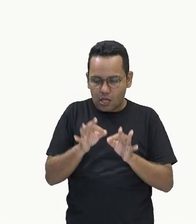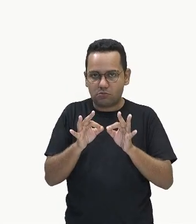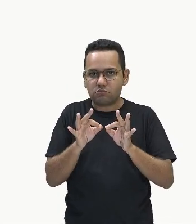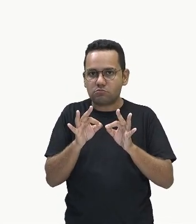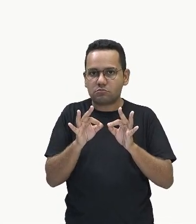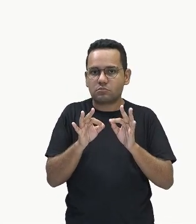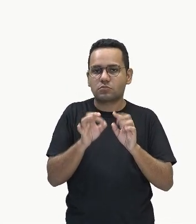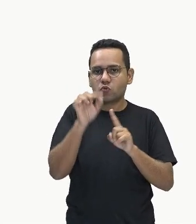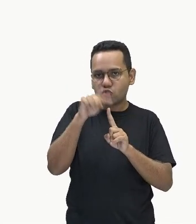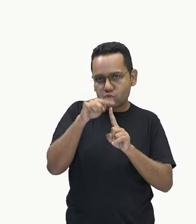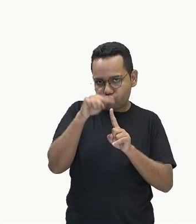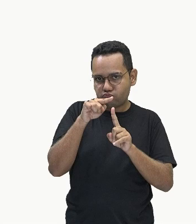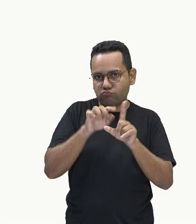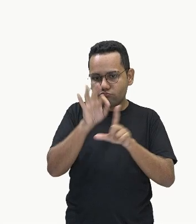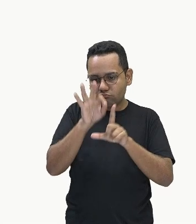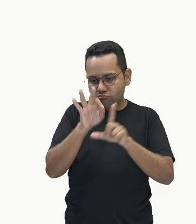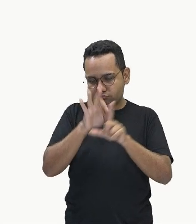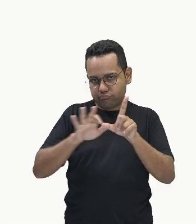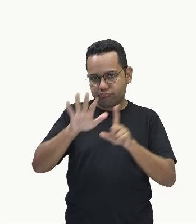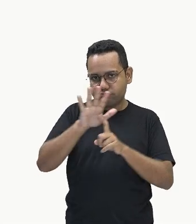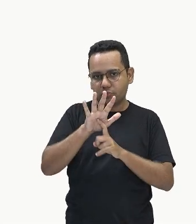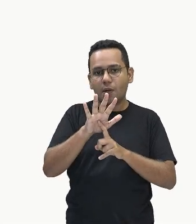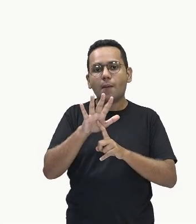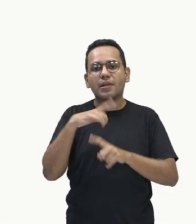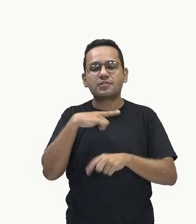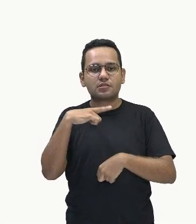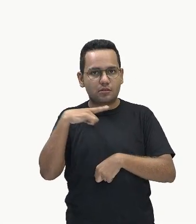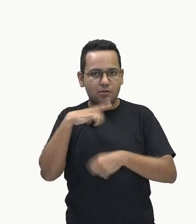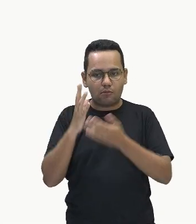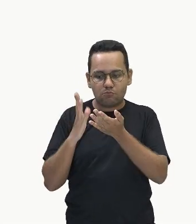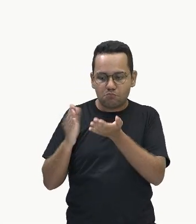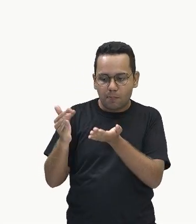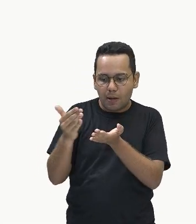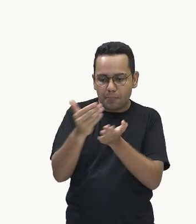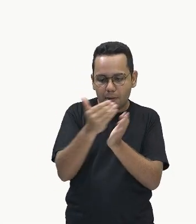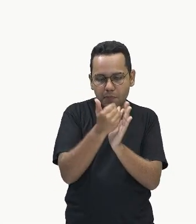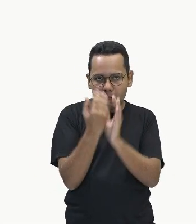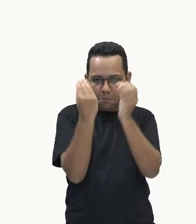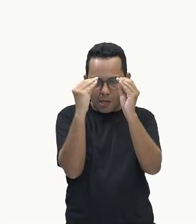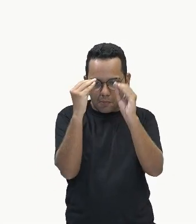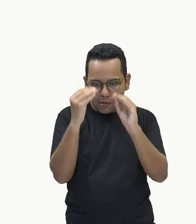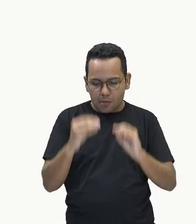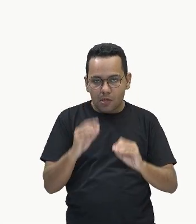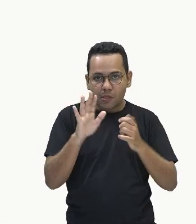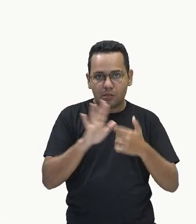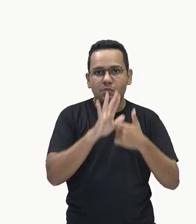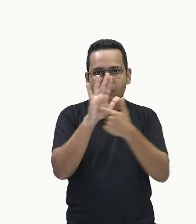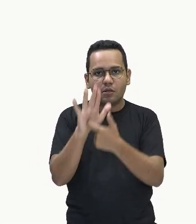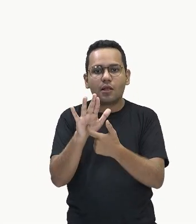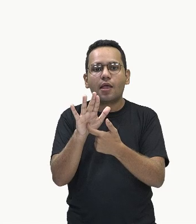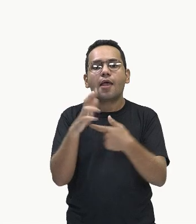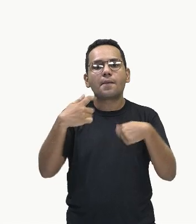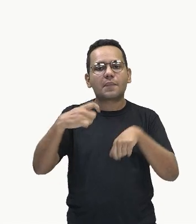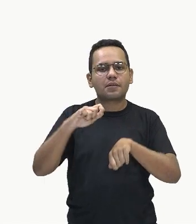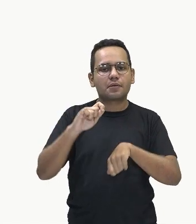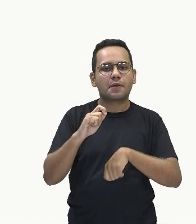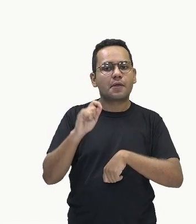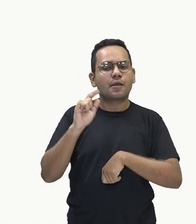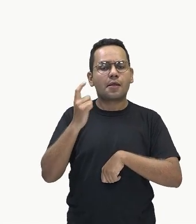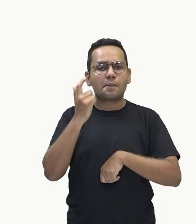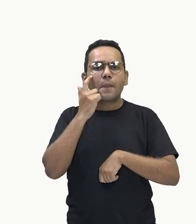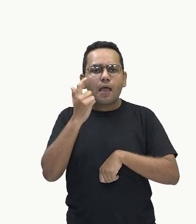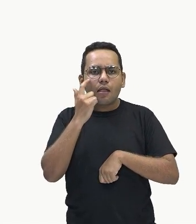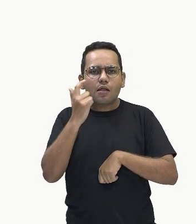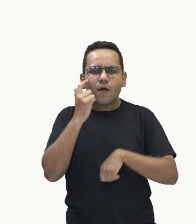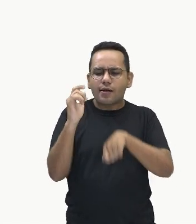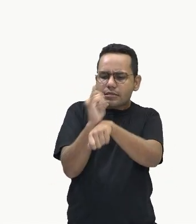para a apresentação do conjunto de dados que se tem, devemos pensar na melhor maneira para facilitar a leitura